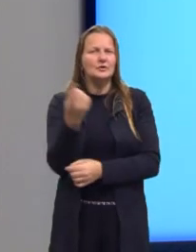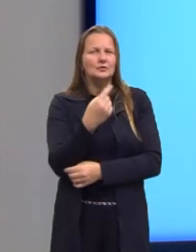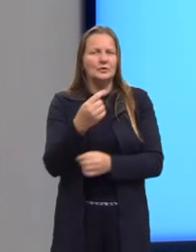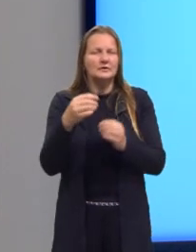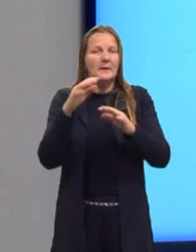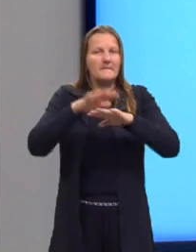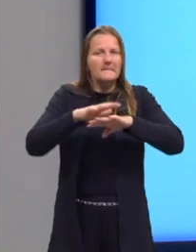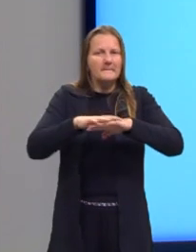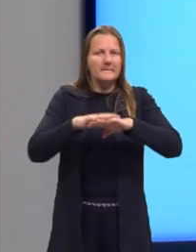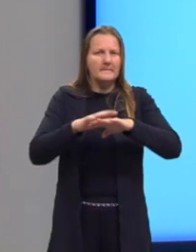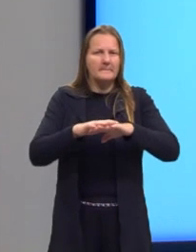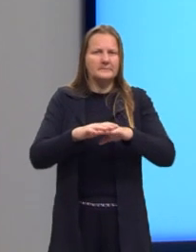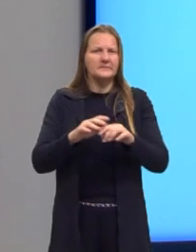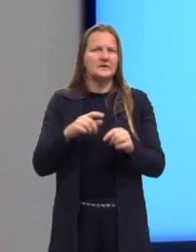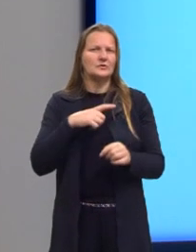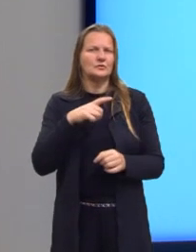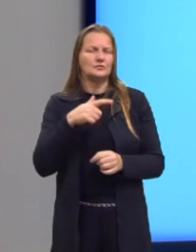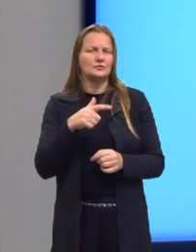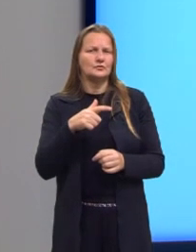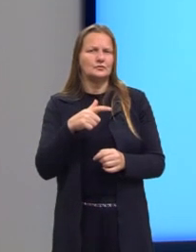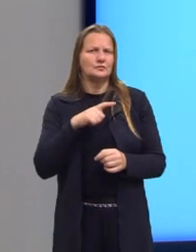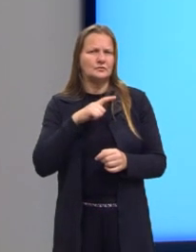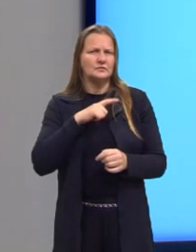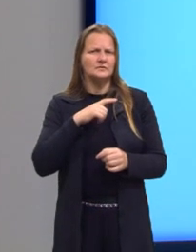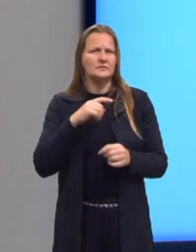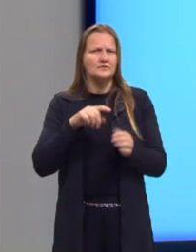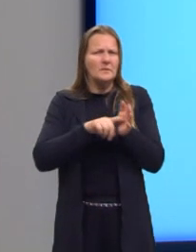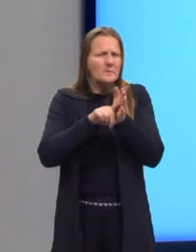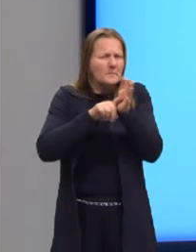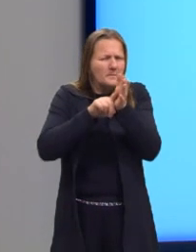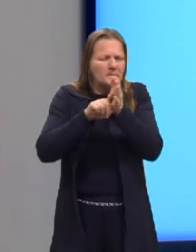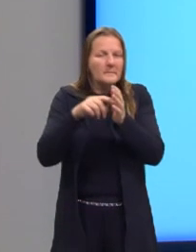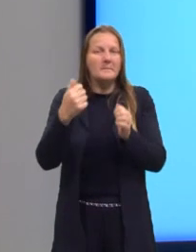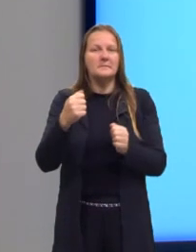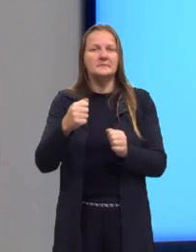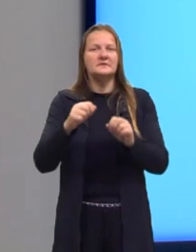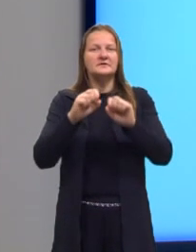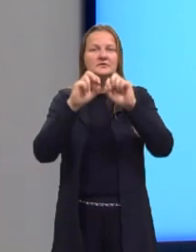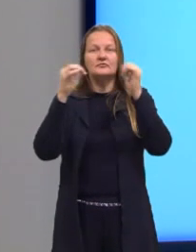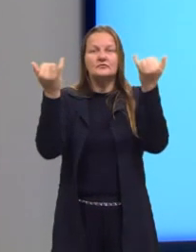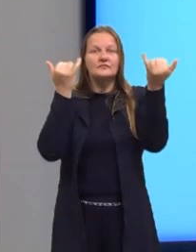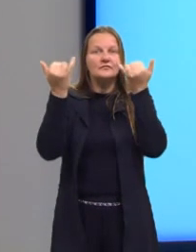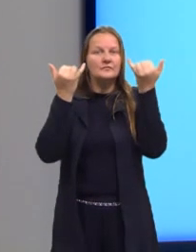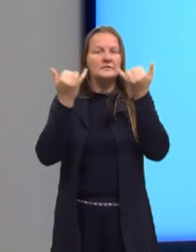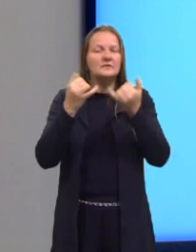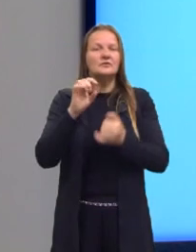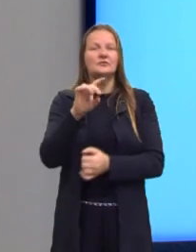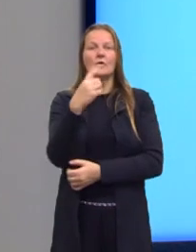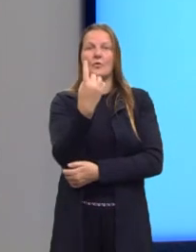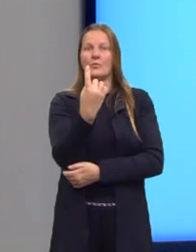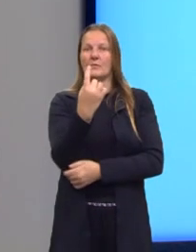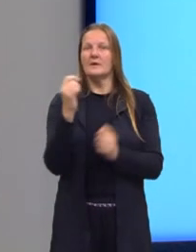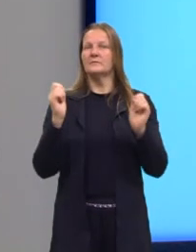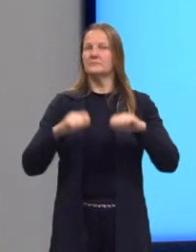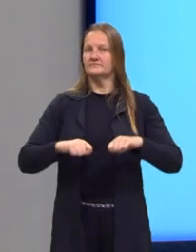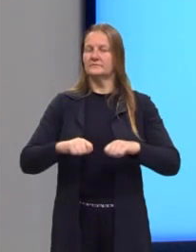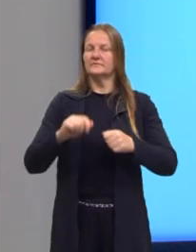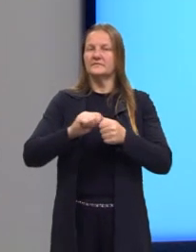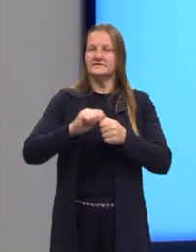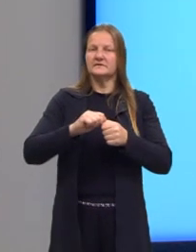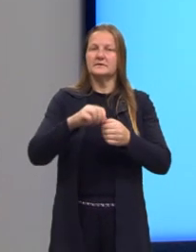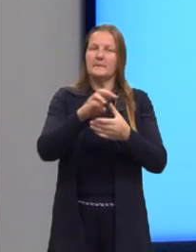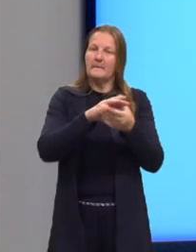aqui na matemática, embora a matemática seja uma ciência exata, não existe apenas uma possibilidade para